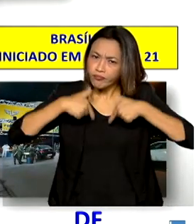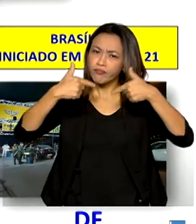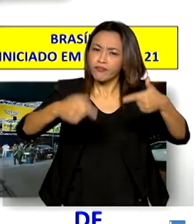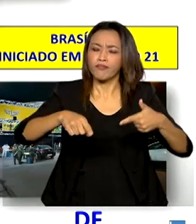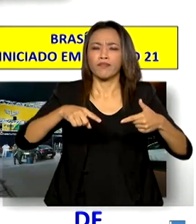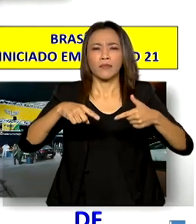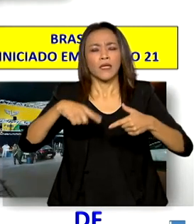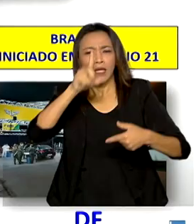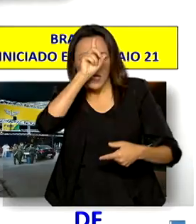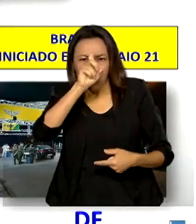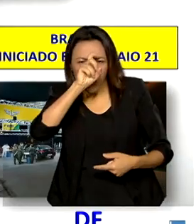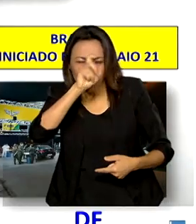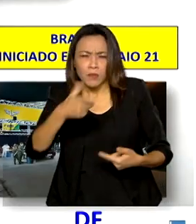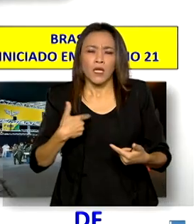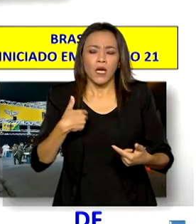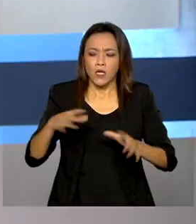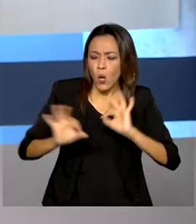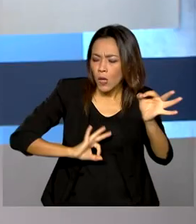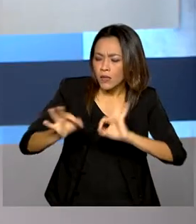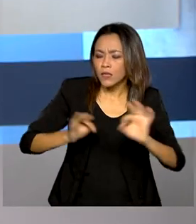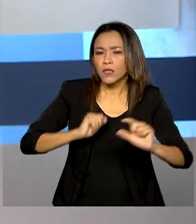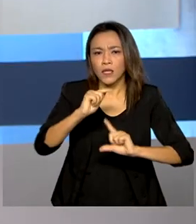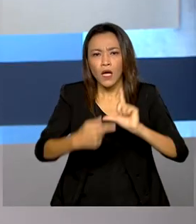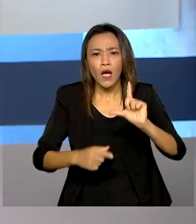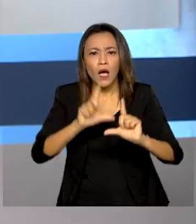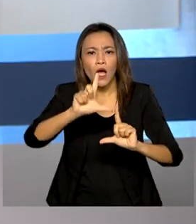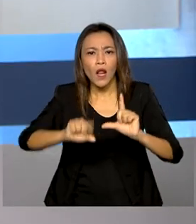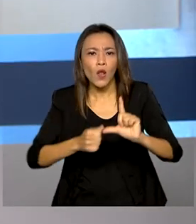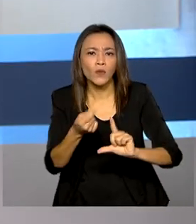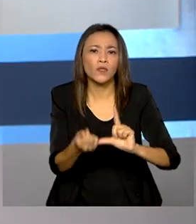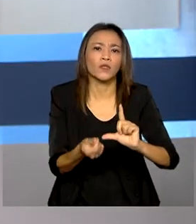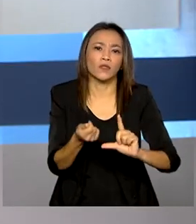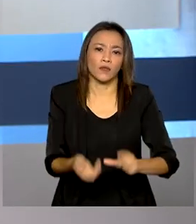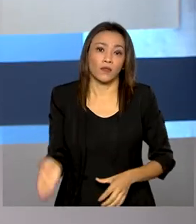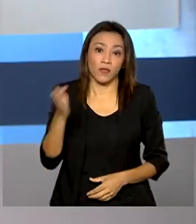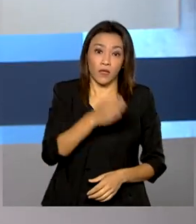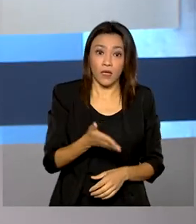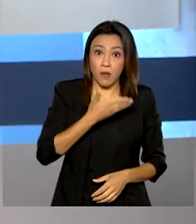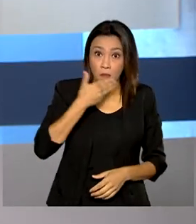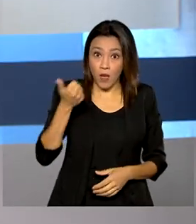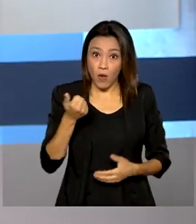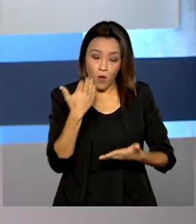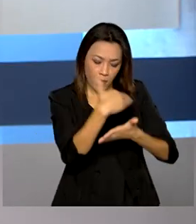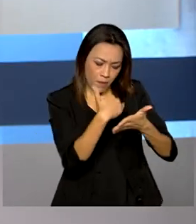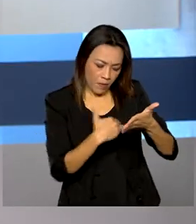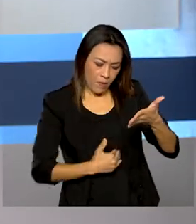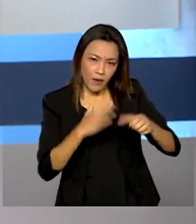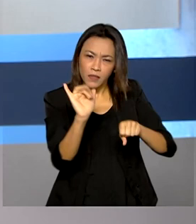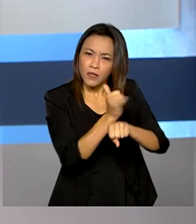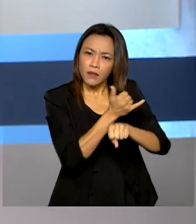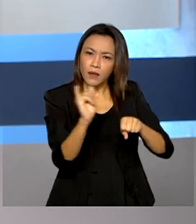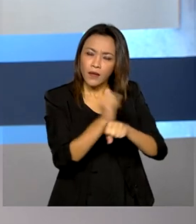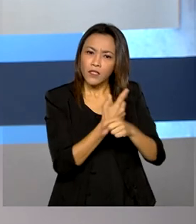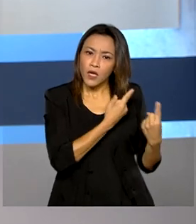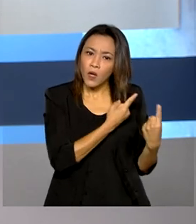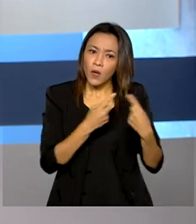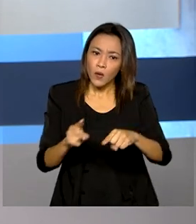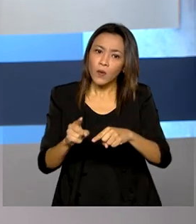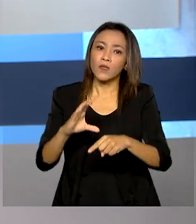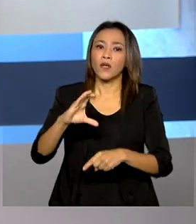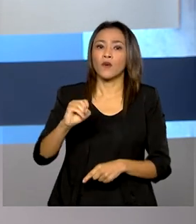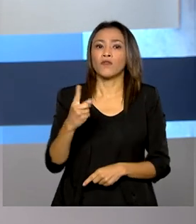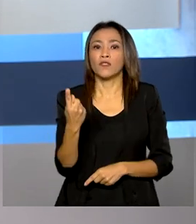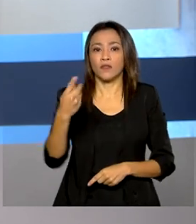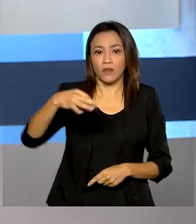na logística e na organização. E para traçar melhores estratégias de prevenção e combate à Covid, o Ministério da